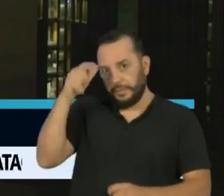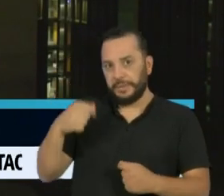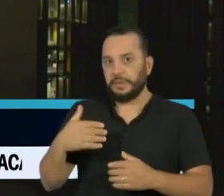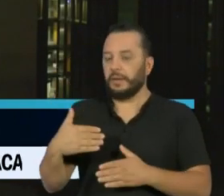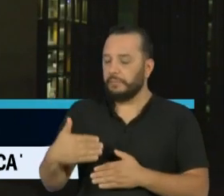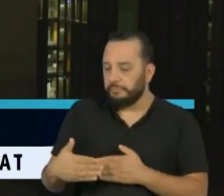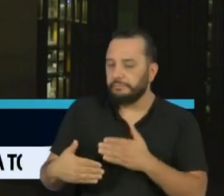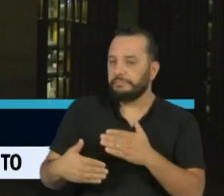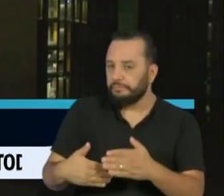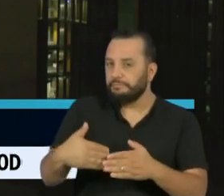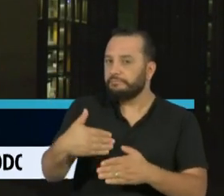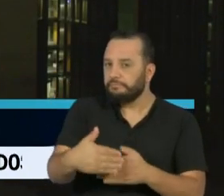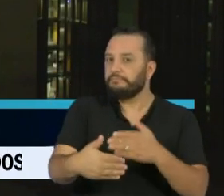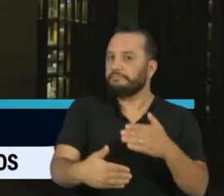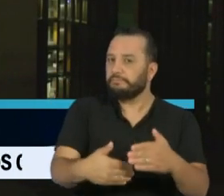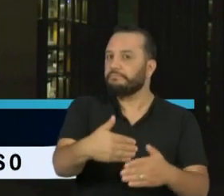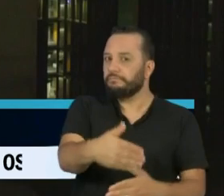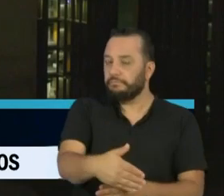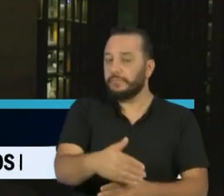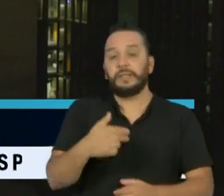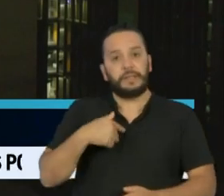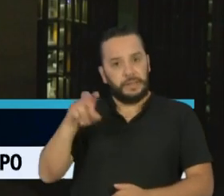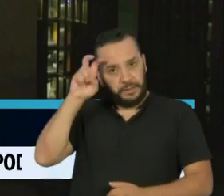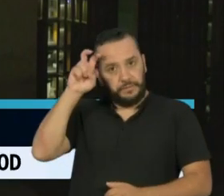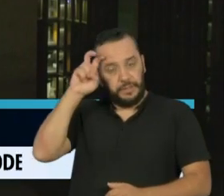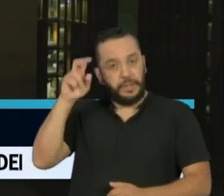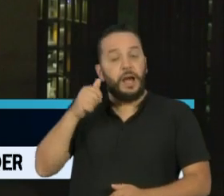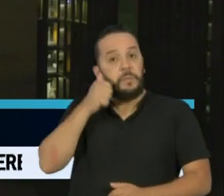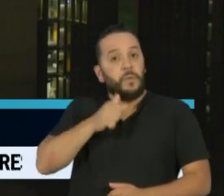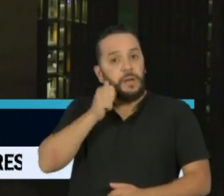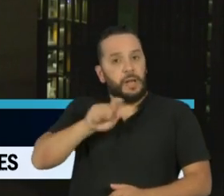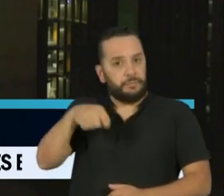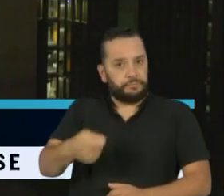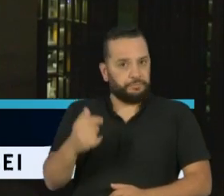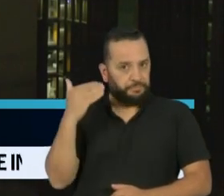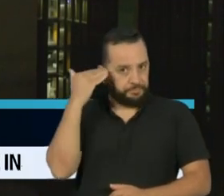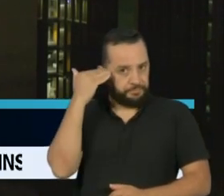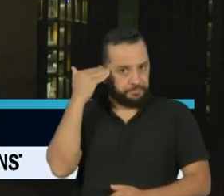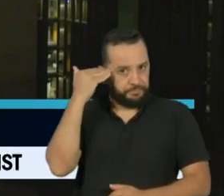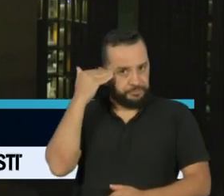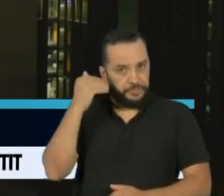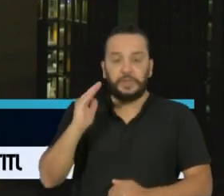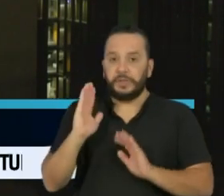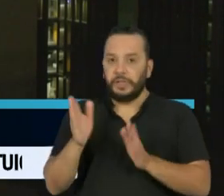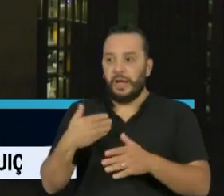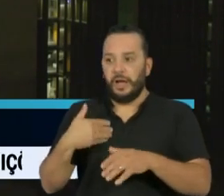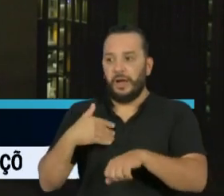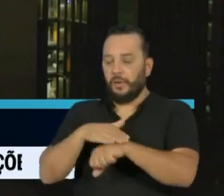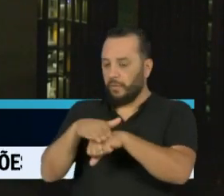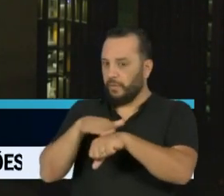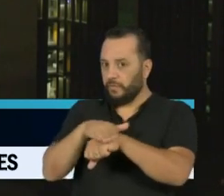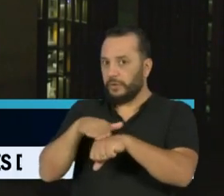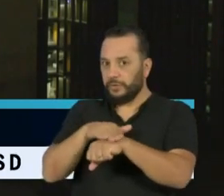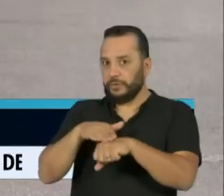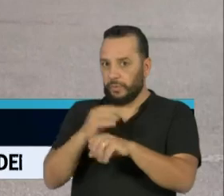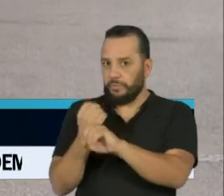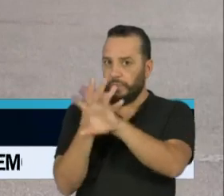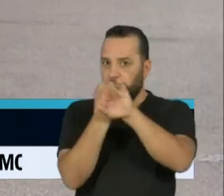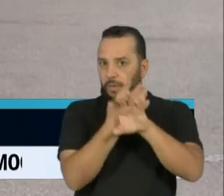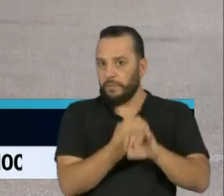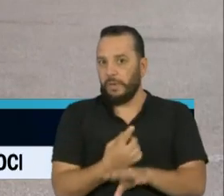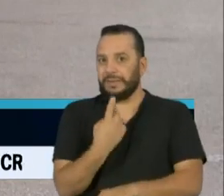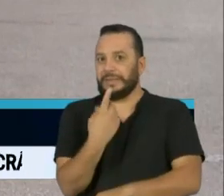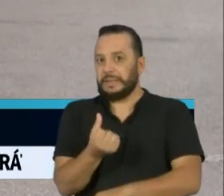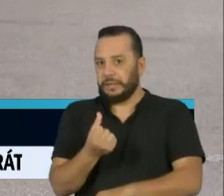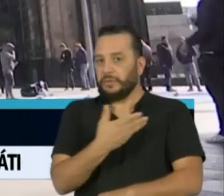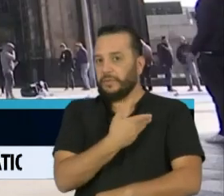passo. Nessa quinta-feira, a primeira-ministra Angela Merkel voltou a se reunir virtualmente com os 16 governadores. Eles